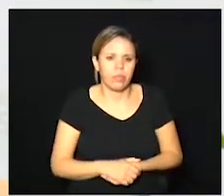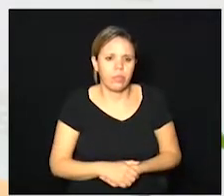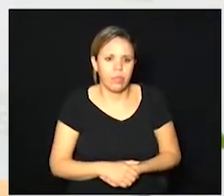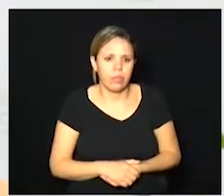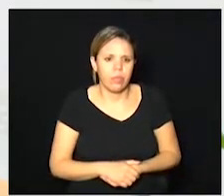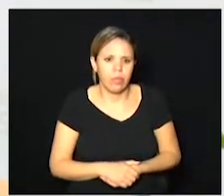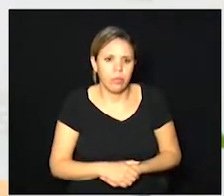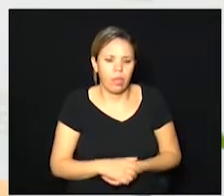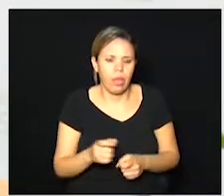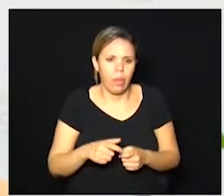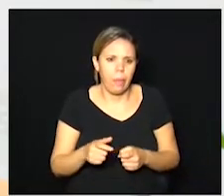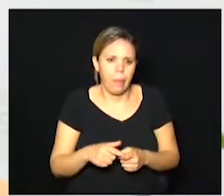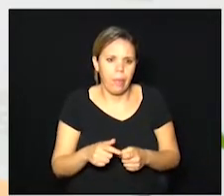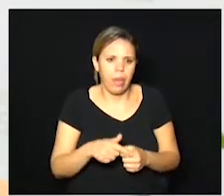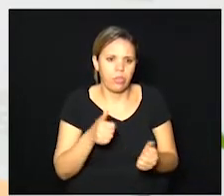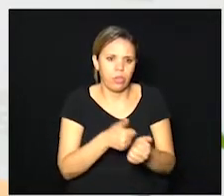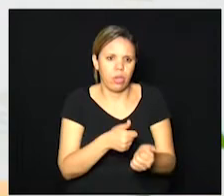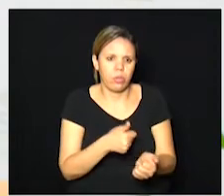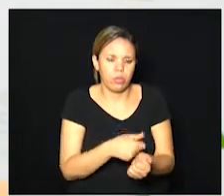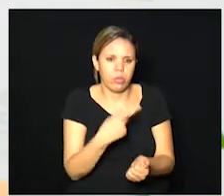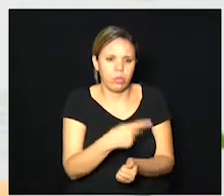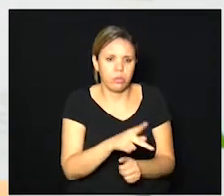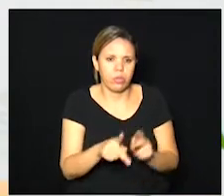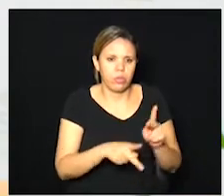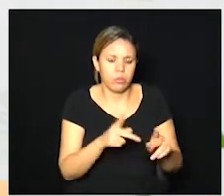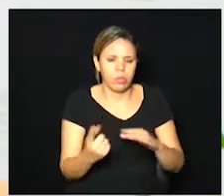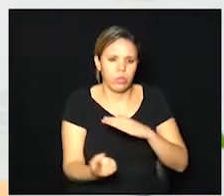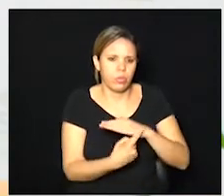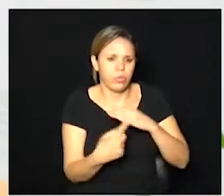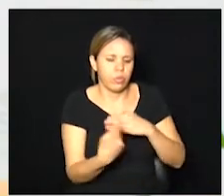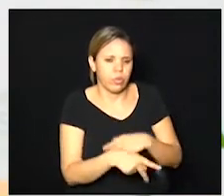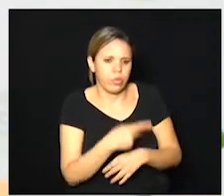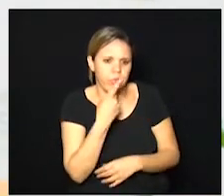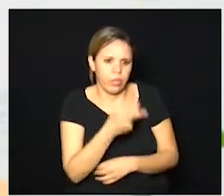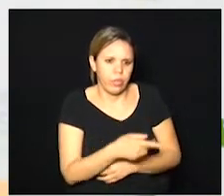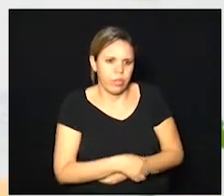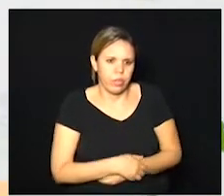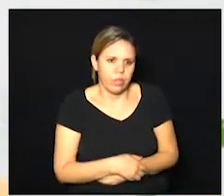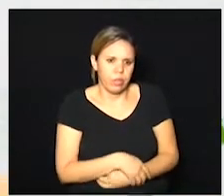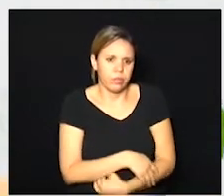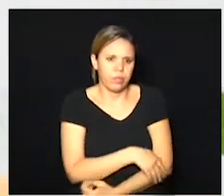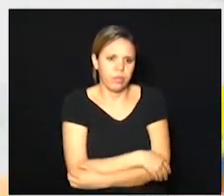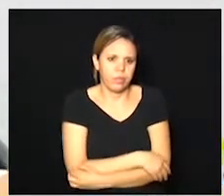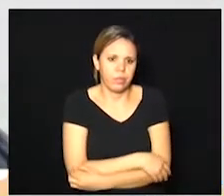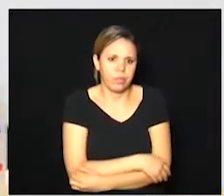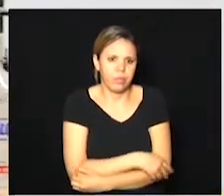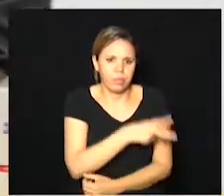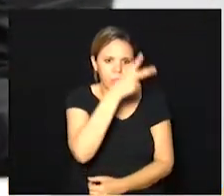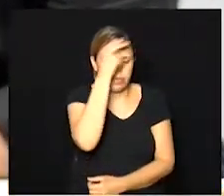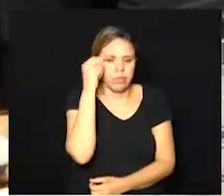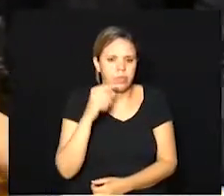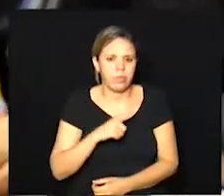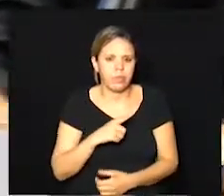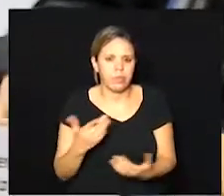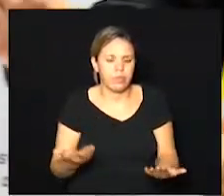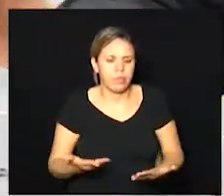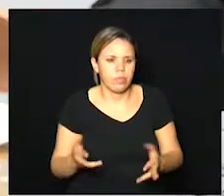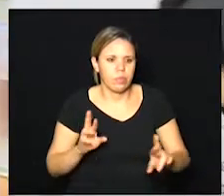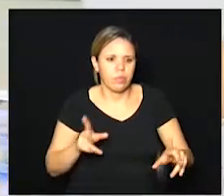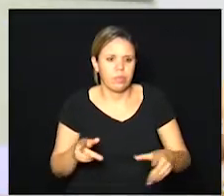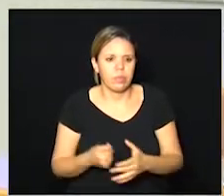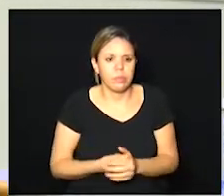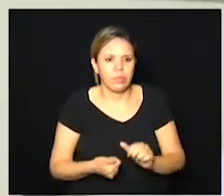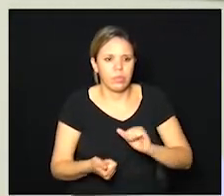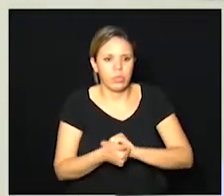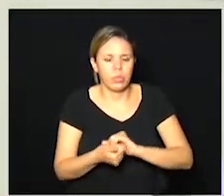é o médico que acompanha a paciente que vai falar né Carmo Prefeito nós temos um diferencial de